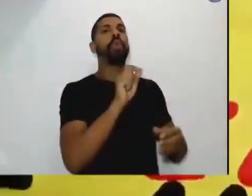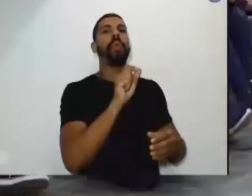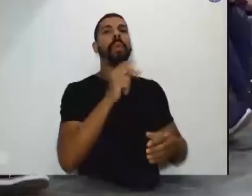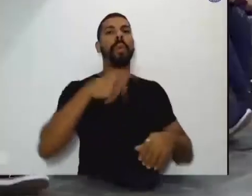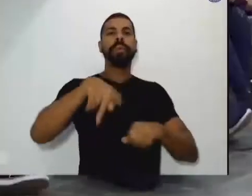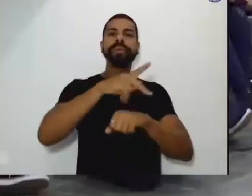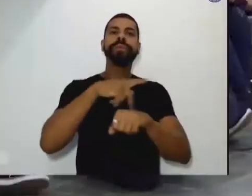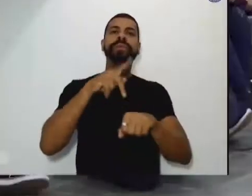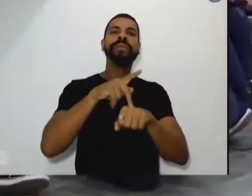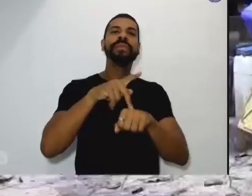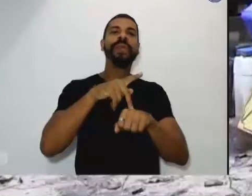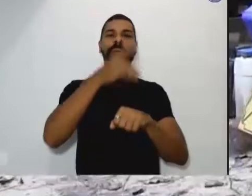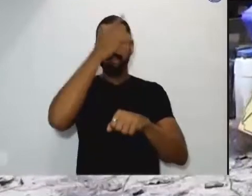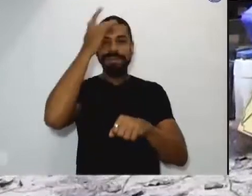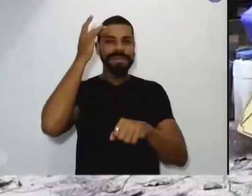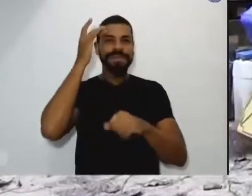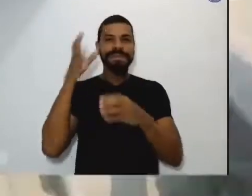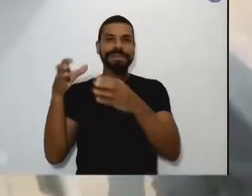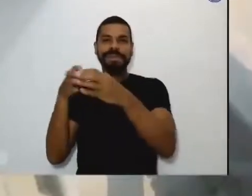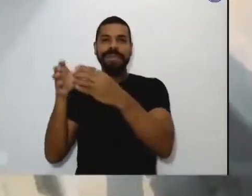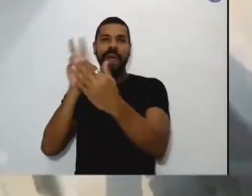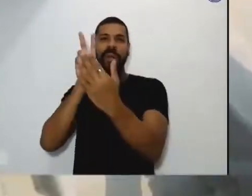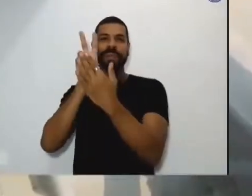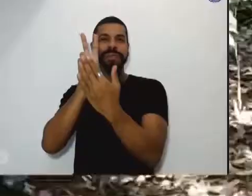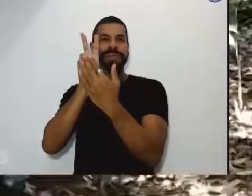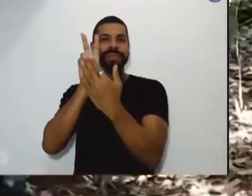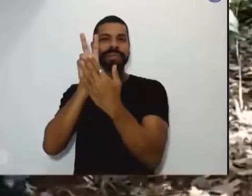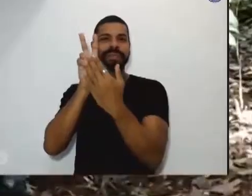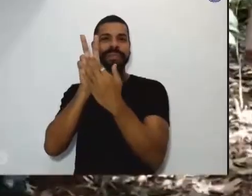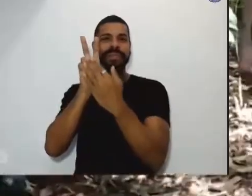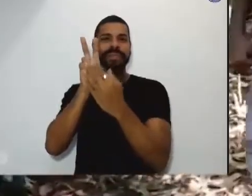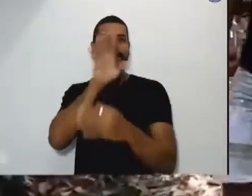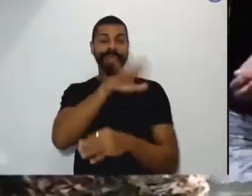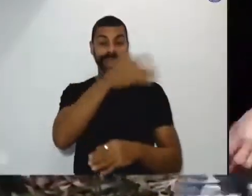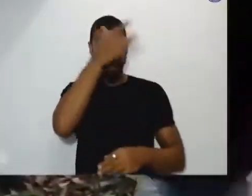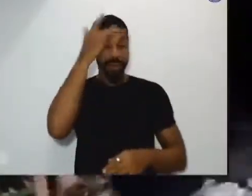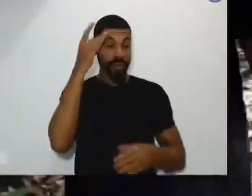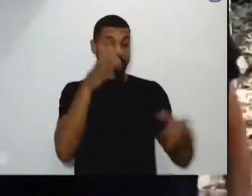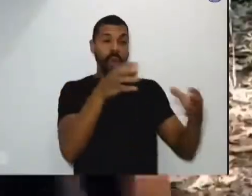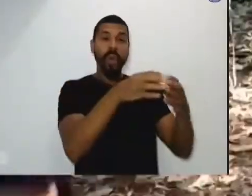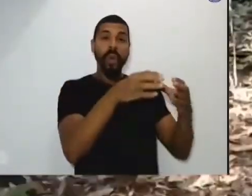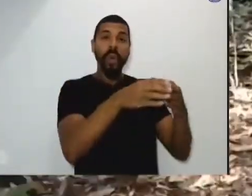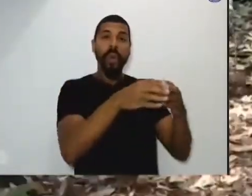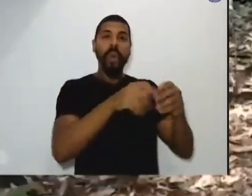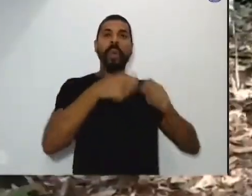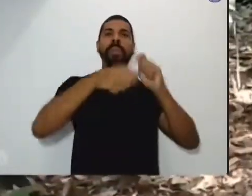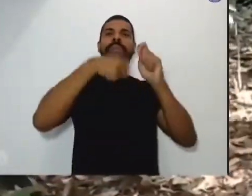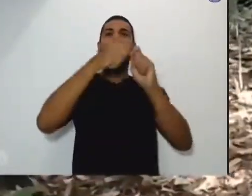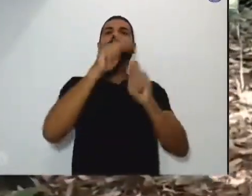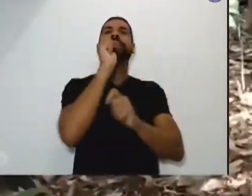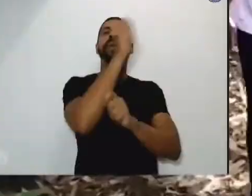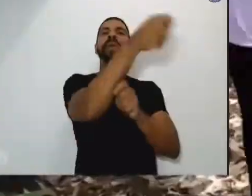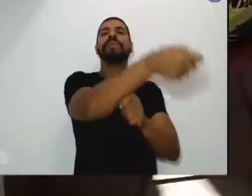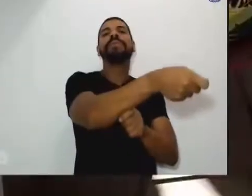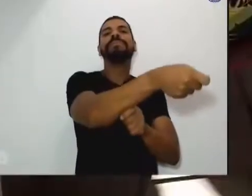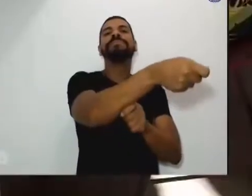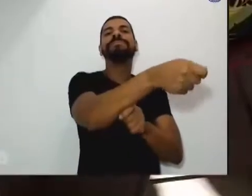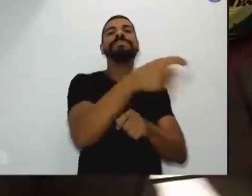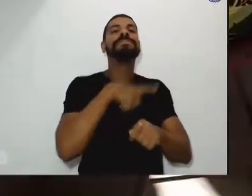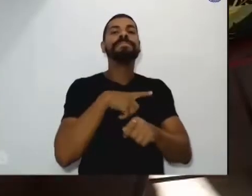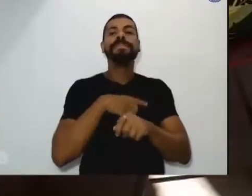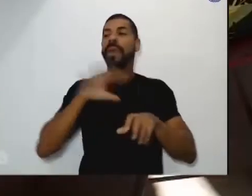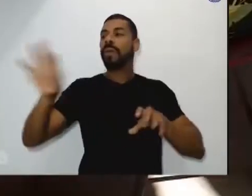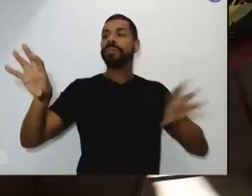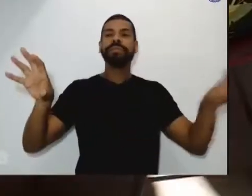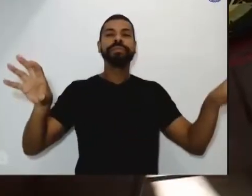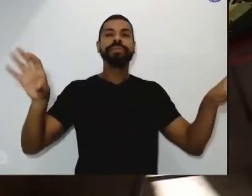indígenas, quilombolas, caissaras e pescadores vivem há séculos em convívio harmonioso com a natureza, mas